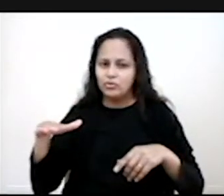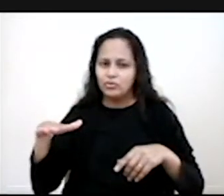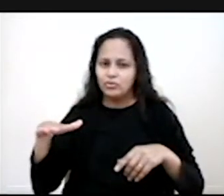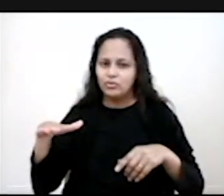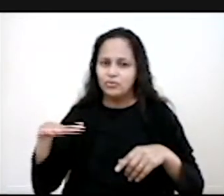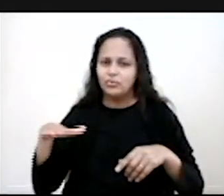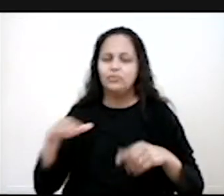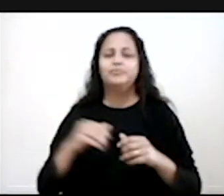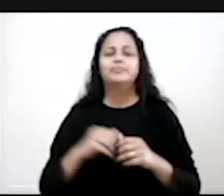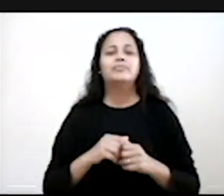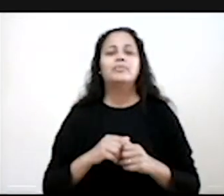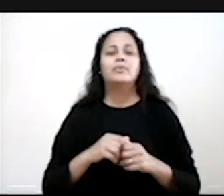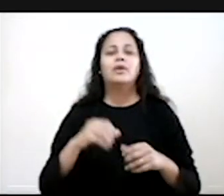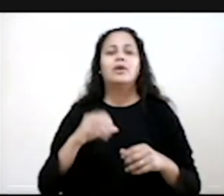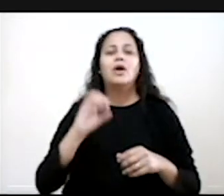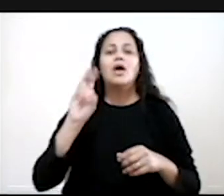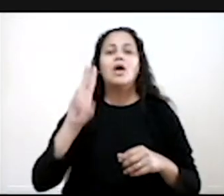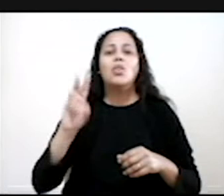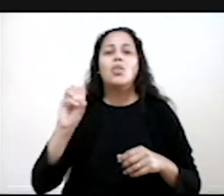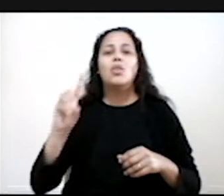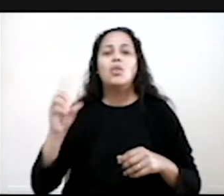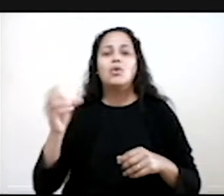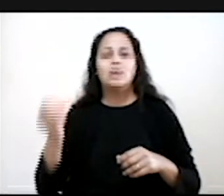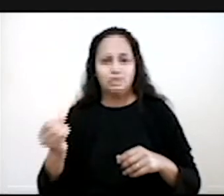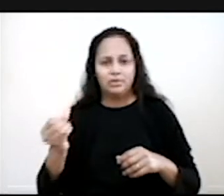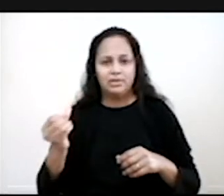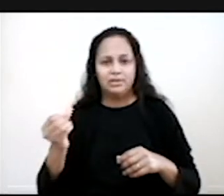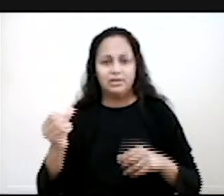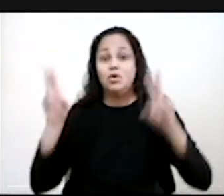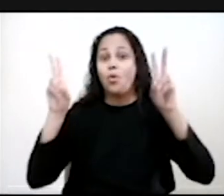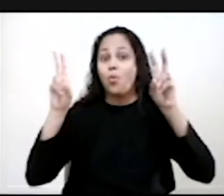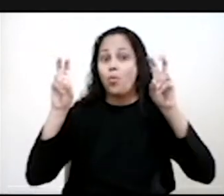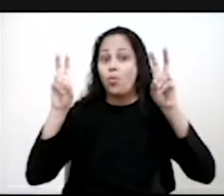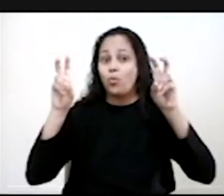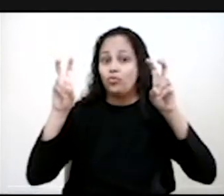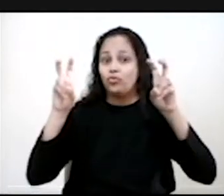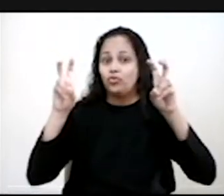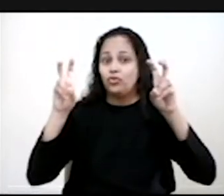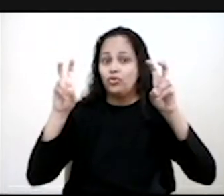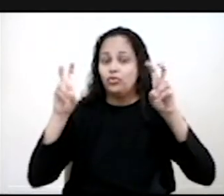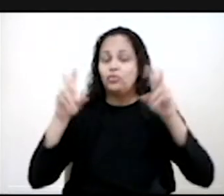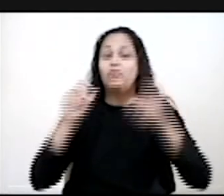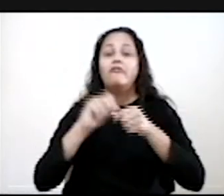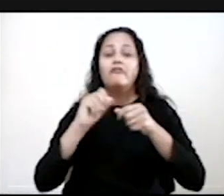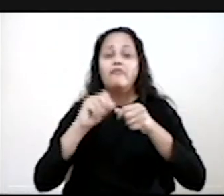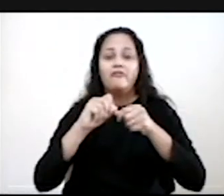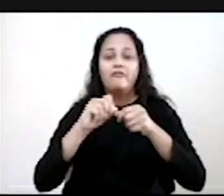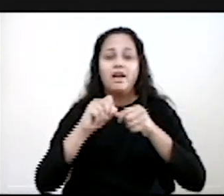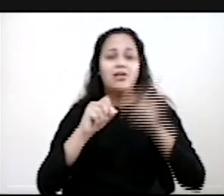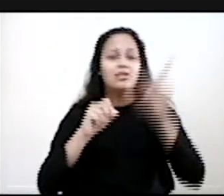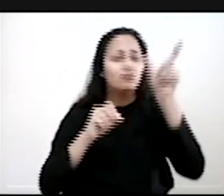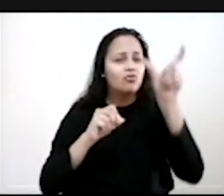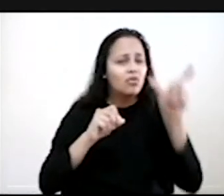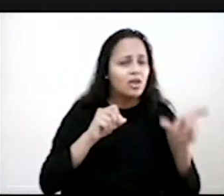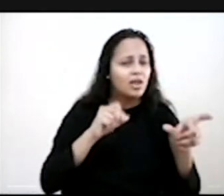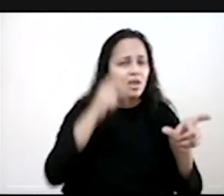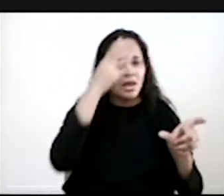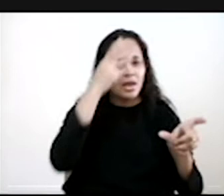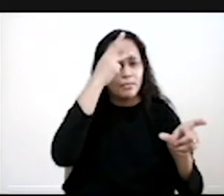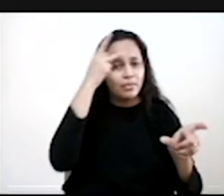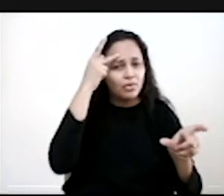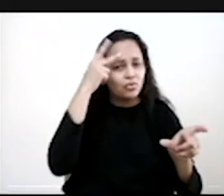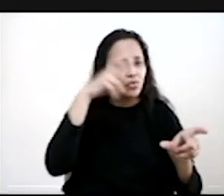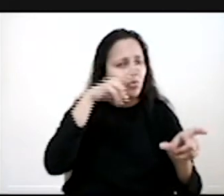chamar a atenção do leitor. Por quê? Porque o título já é a primeira coisa que vai fazer com que o leitor queira